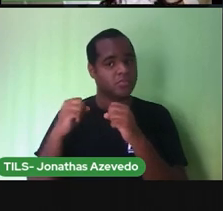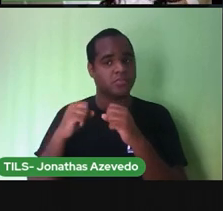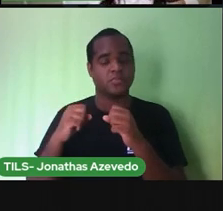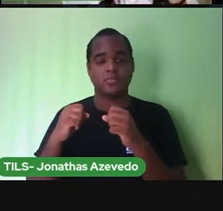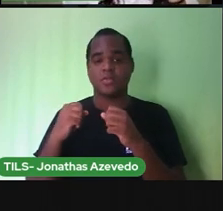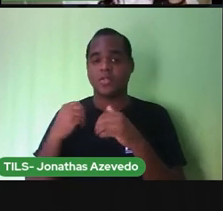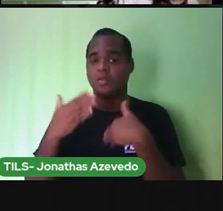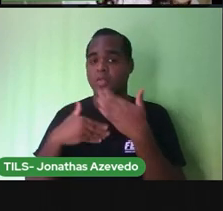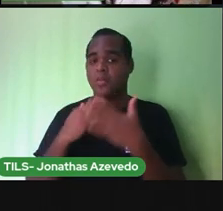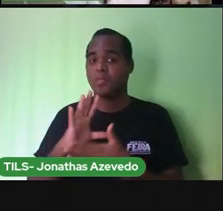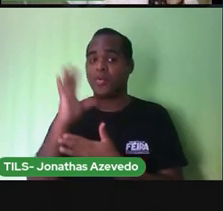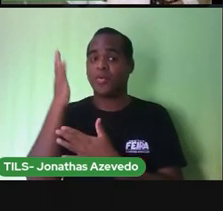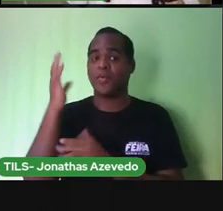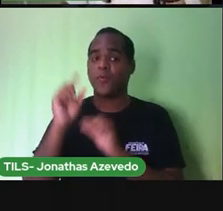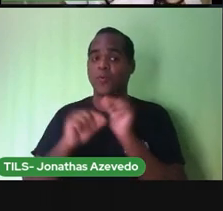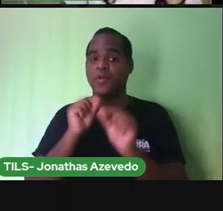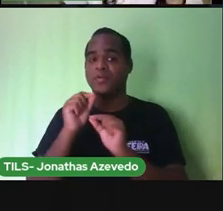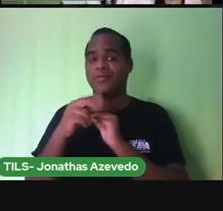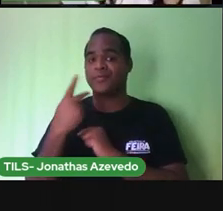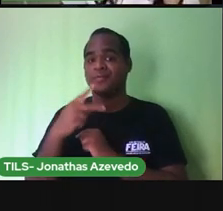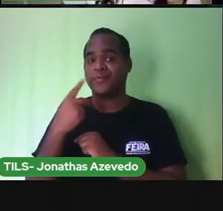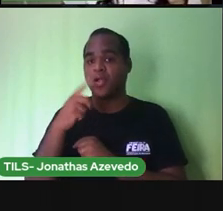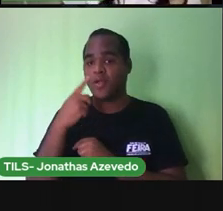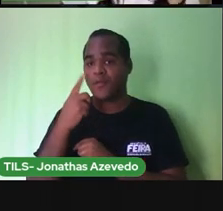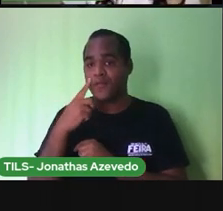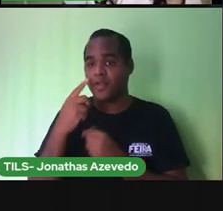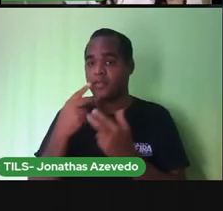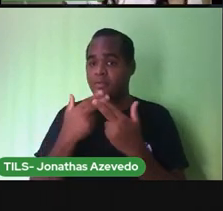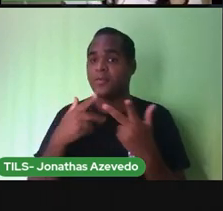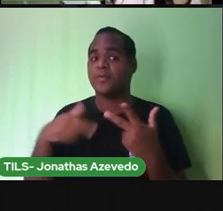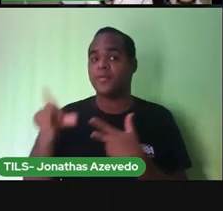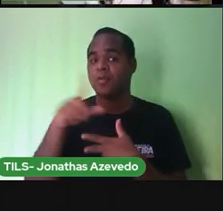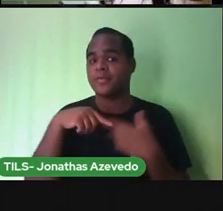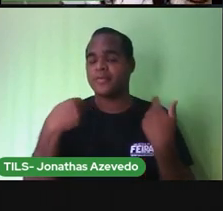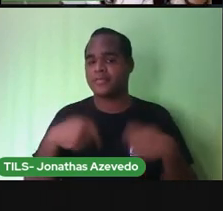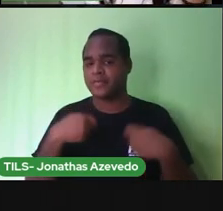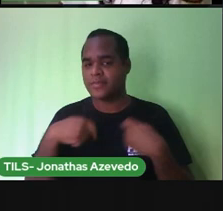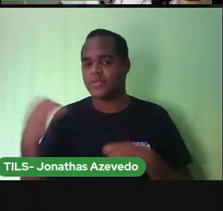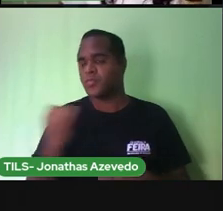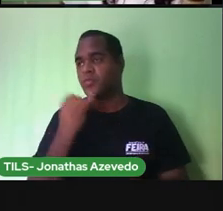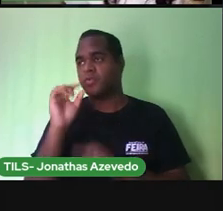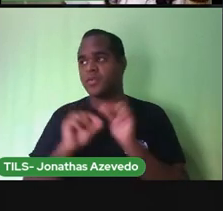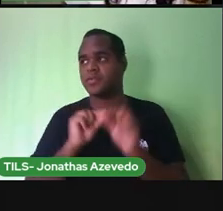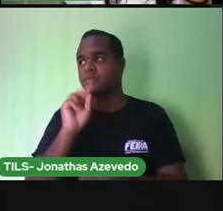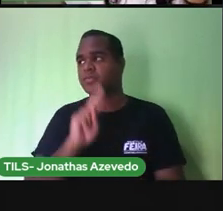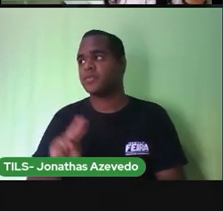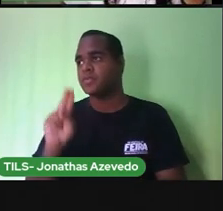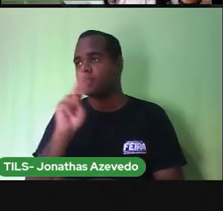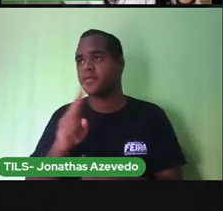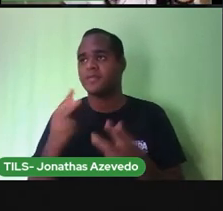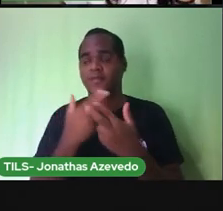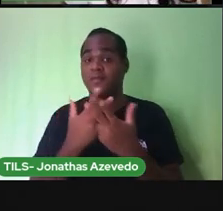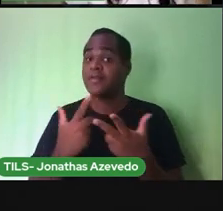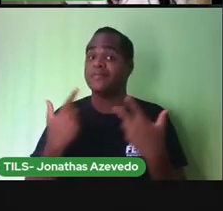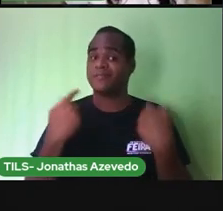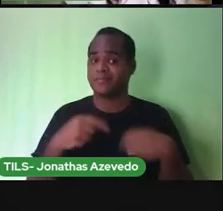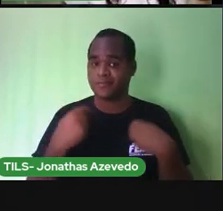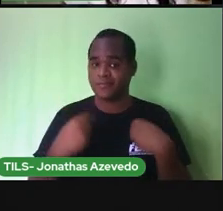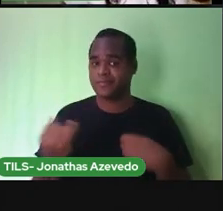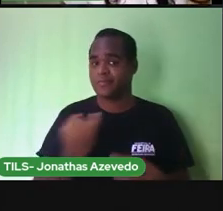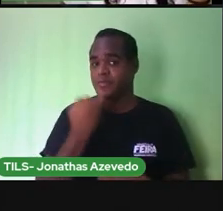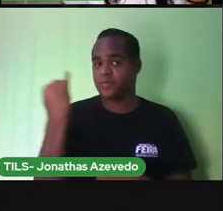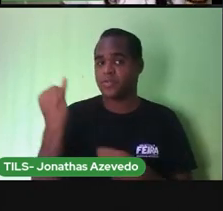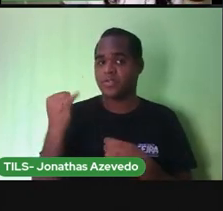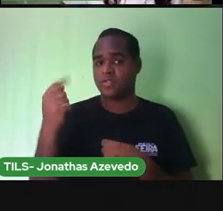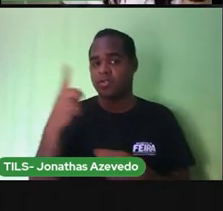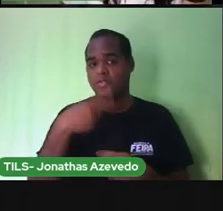desenvolver esse bichinho. Precisamos sim utilizar produtos para lavar o cabelo, pra gente ficar